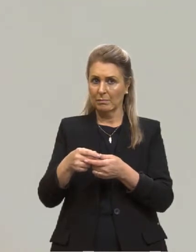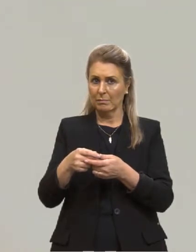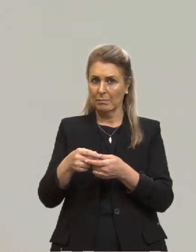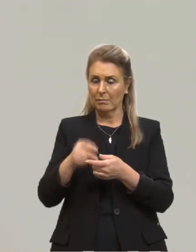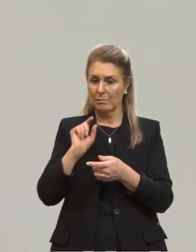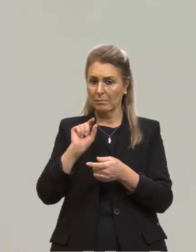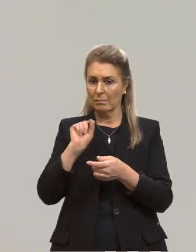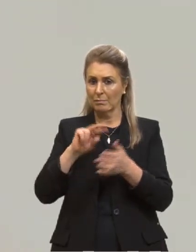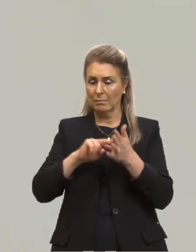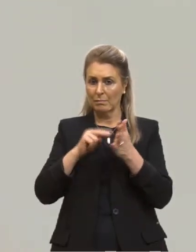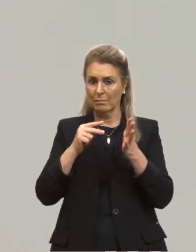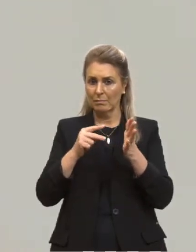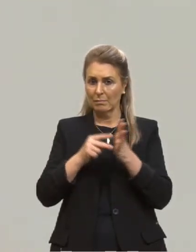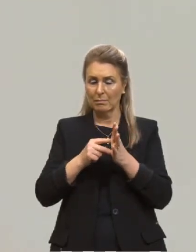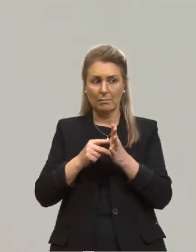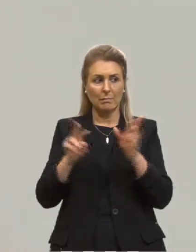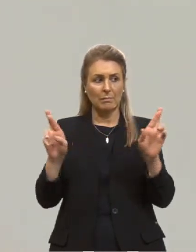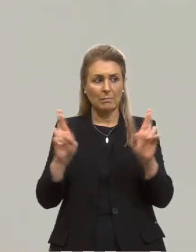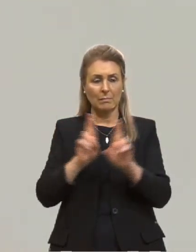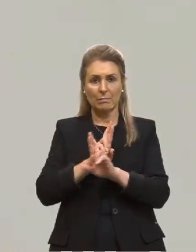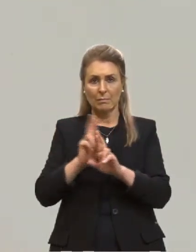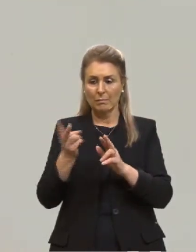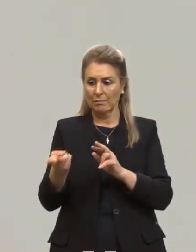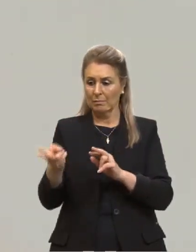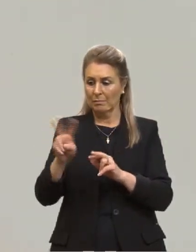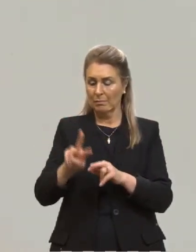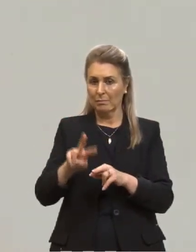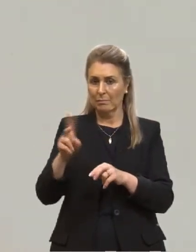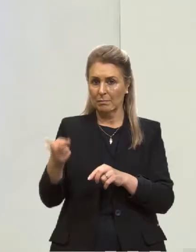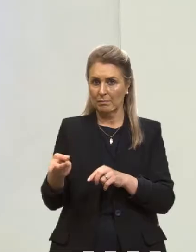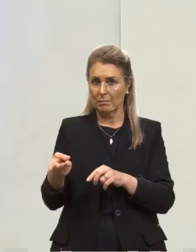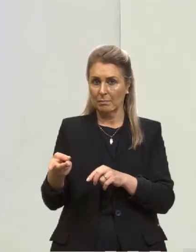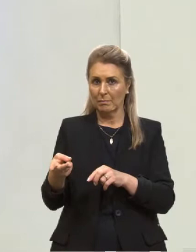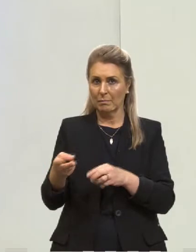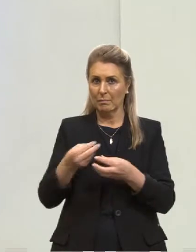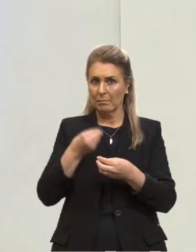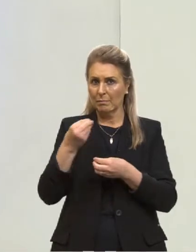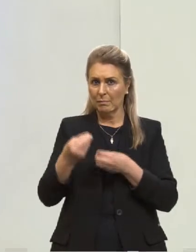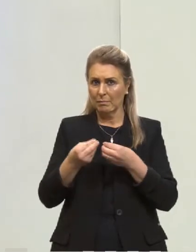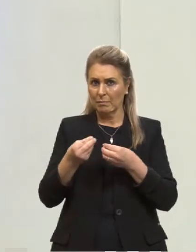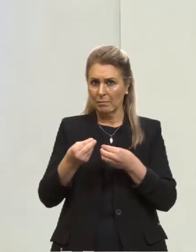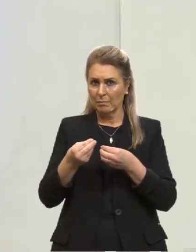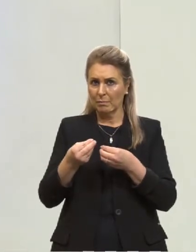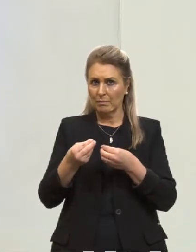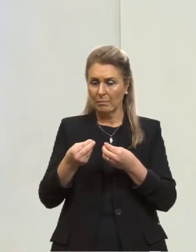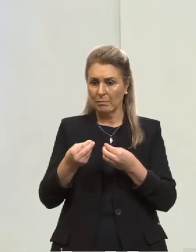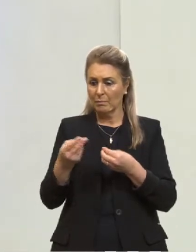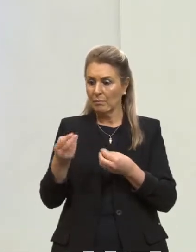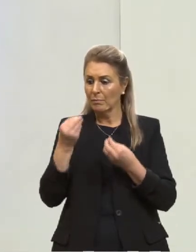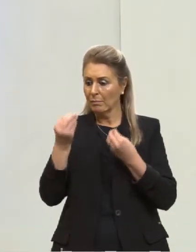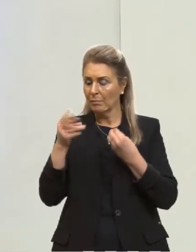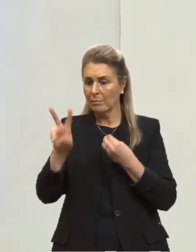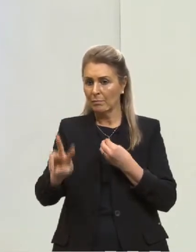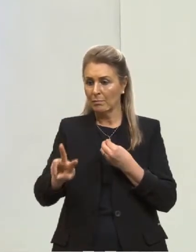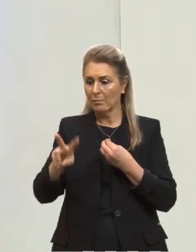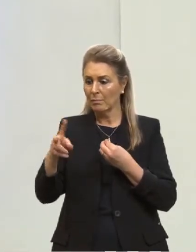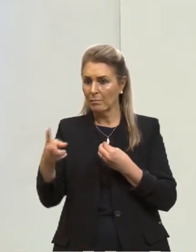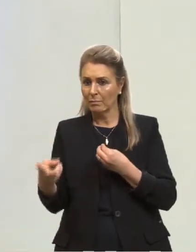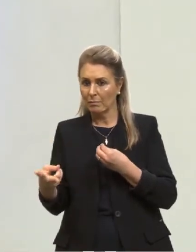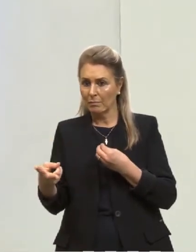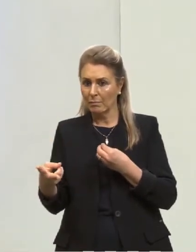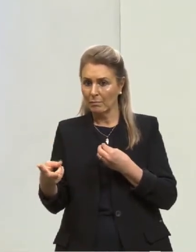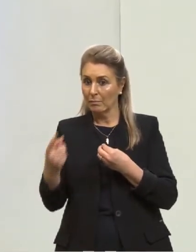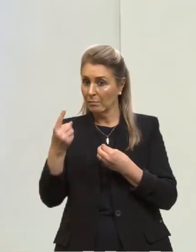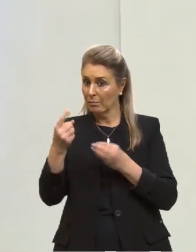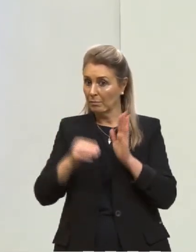dizer que eu tenho uma relação de inversa proporção. Assim, relação de inversa proporção, quer dizer que se uma aumenta,